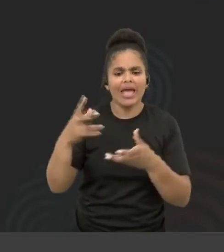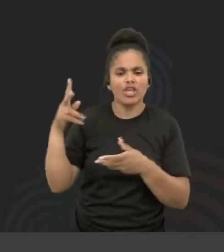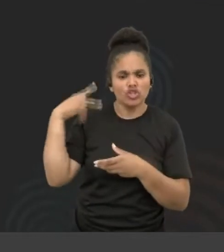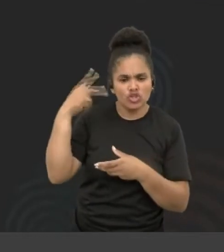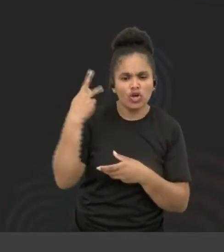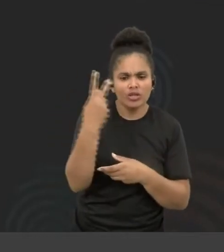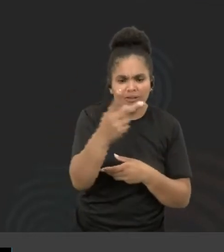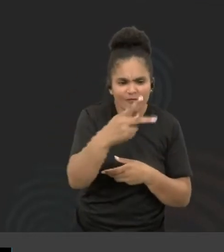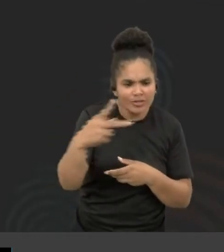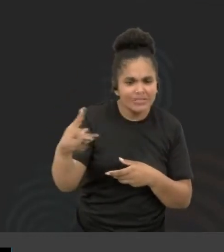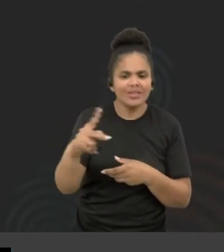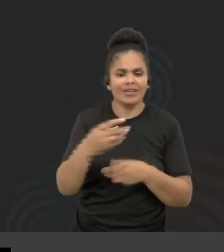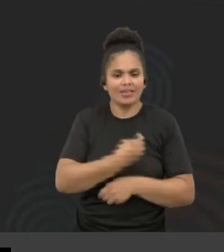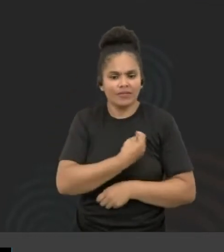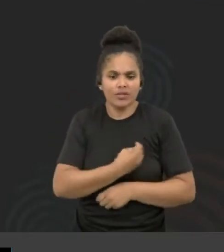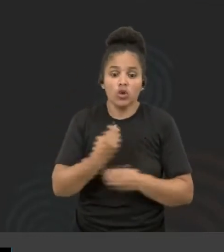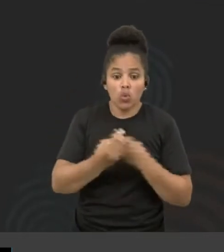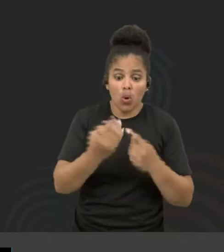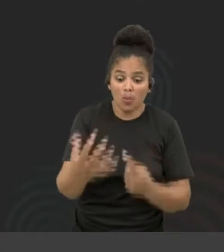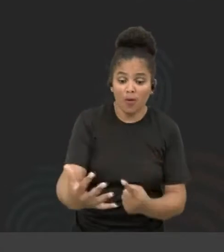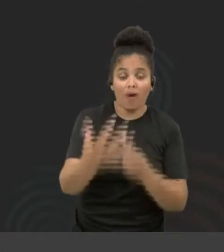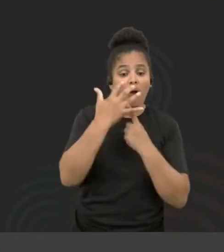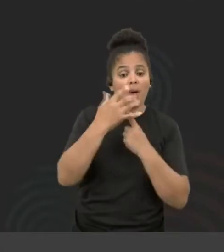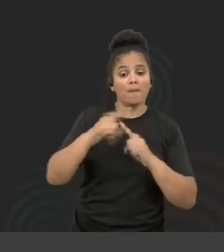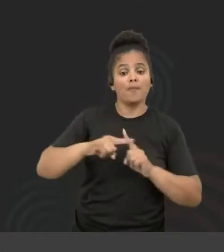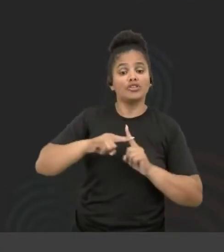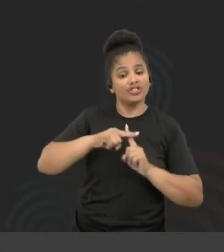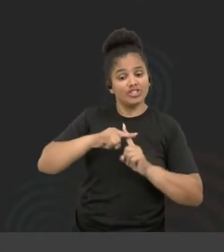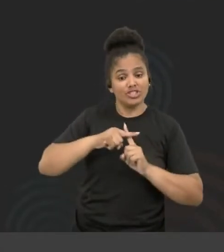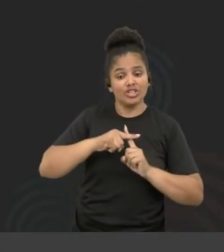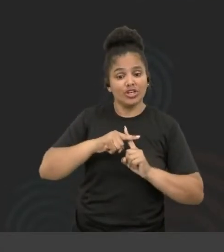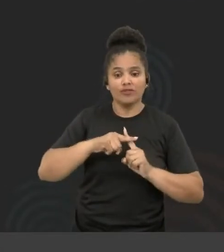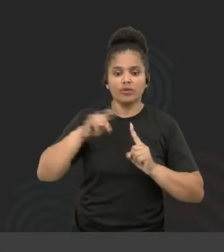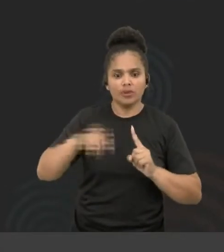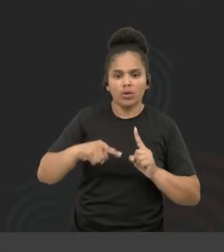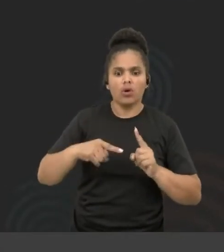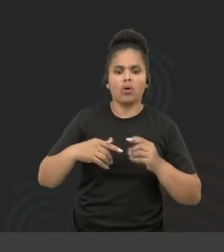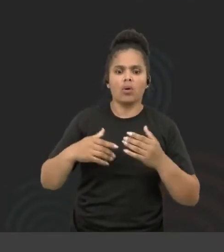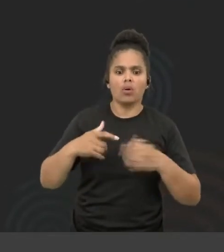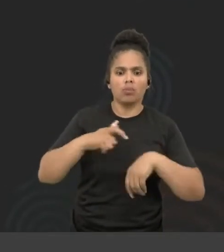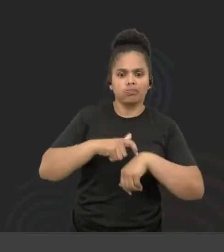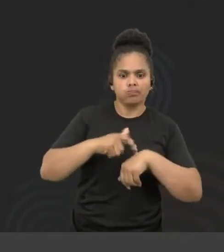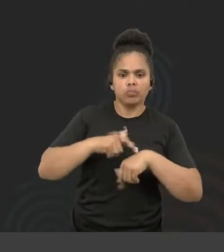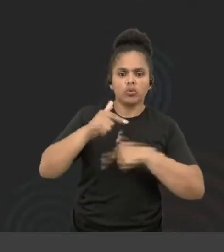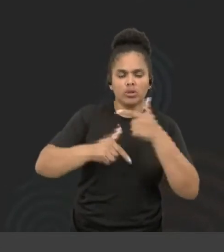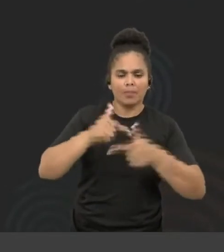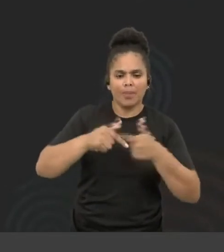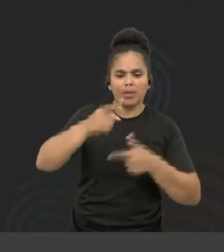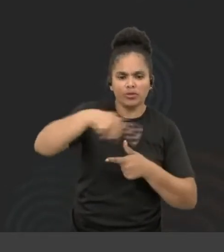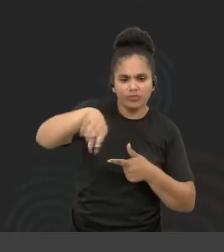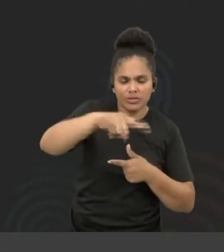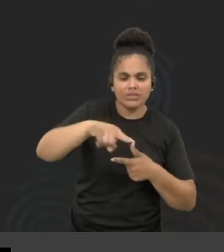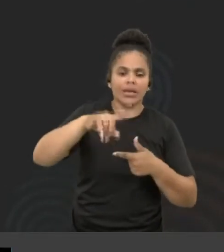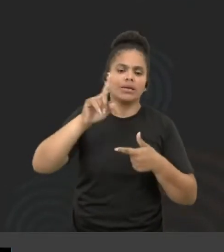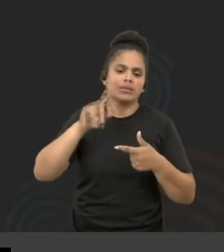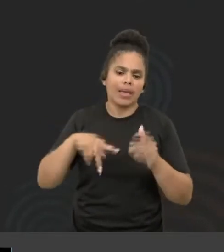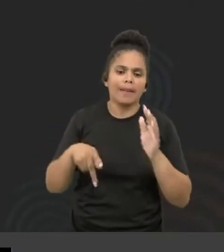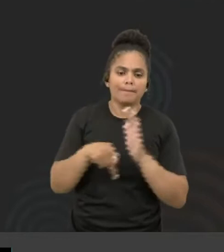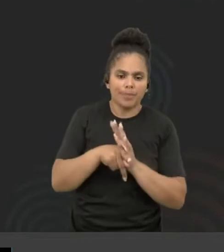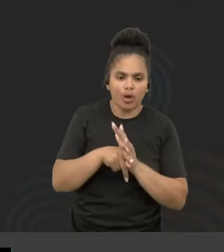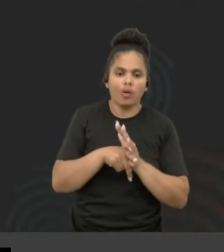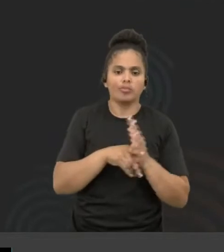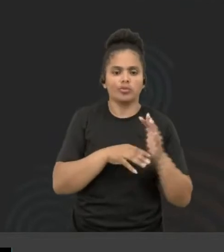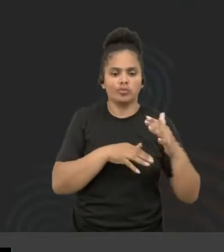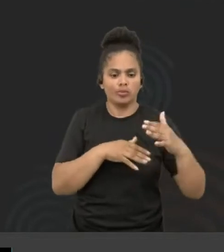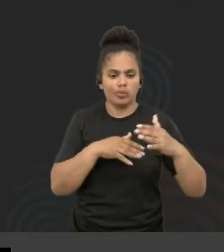a tecnologia interferiu de maneira positiva na jornada de vocês, tanto na jornada de carreira profissional,